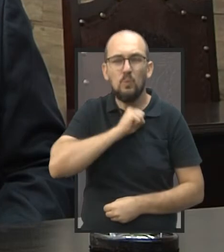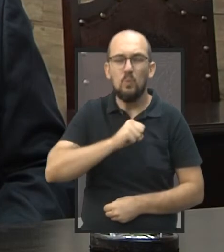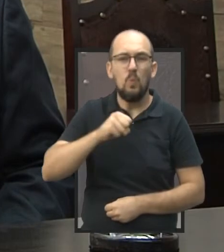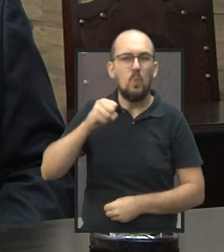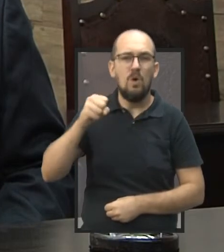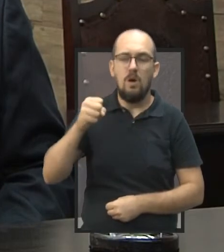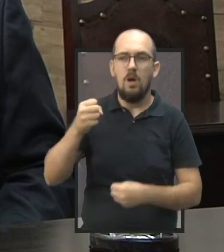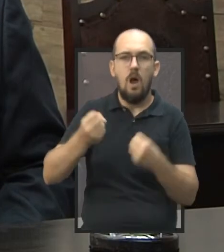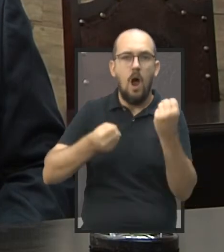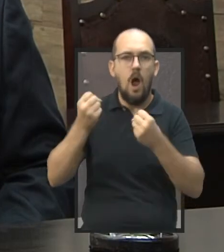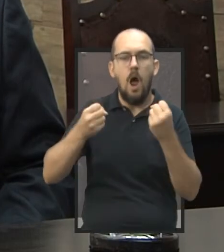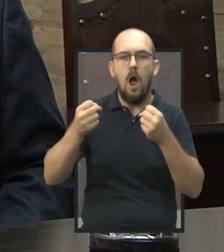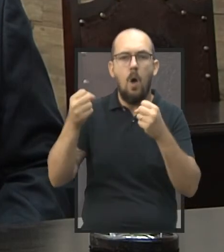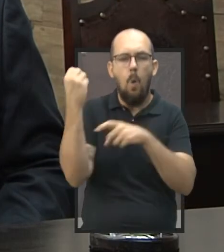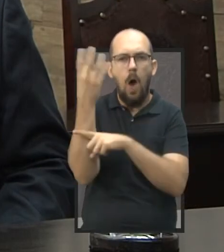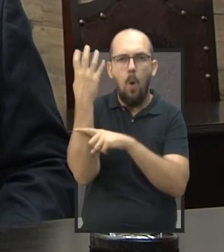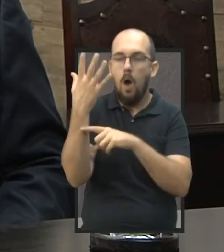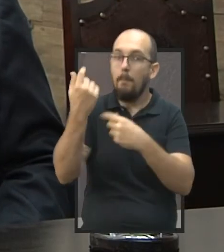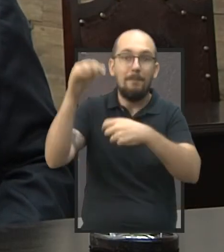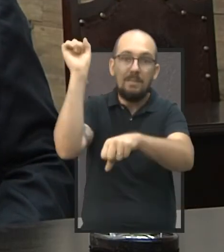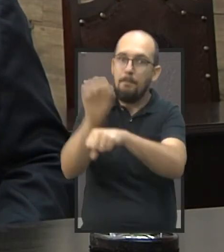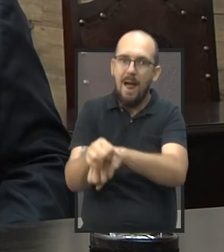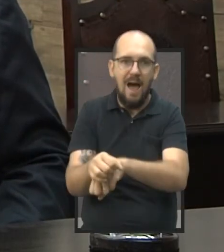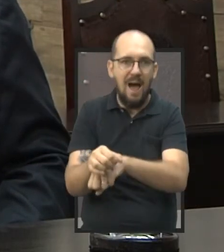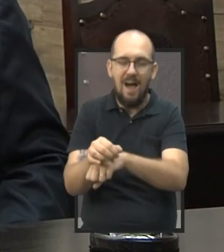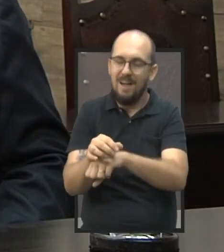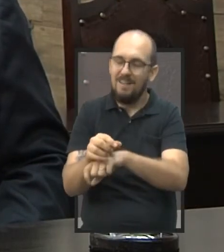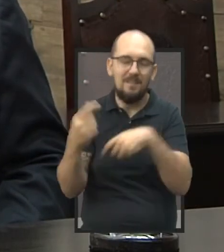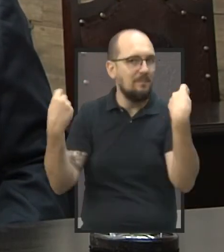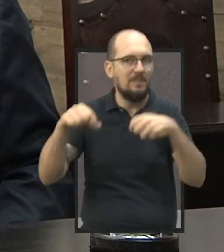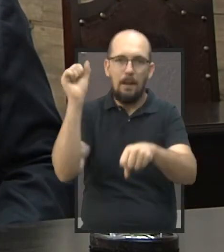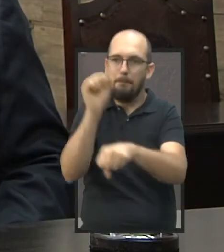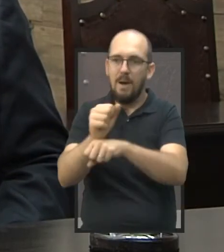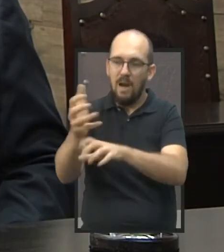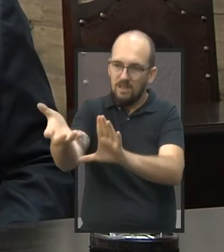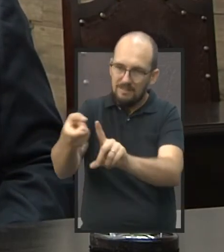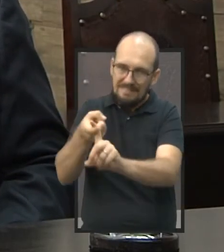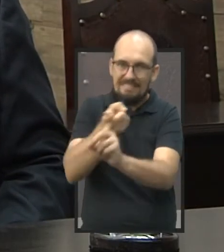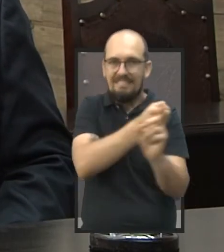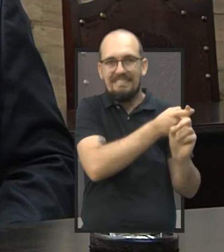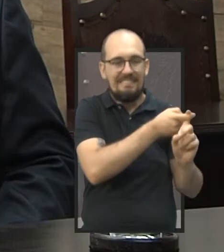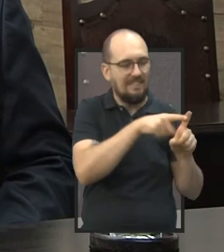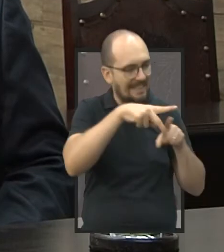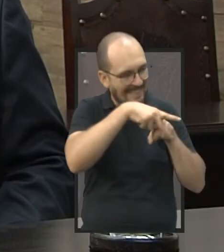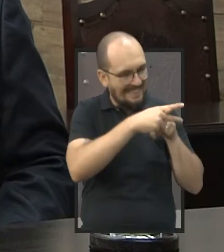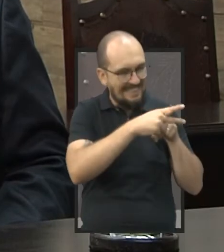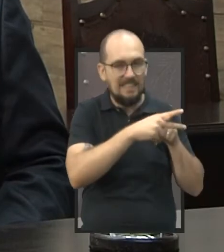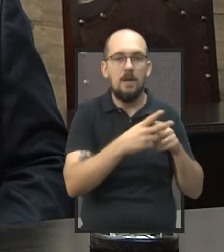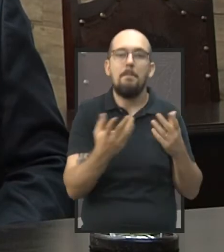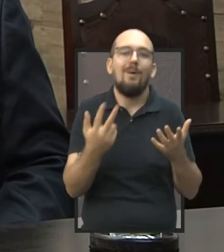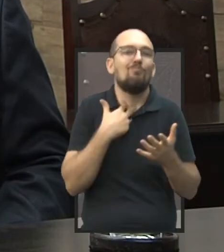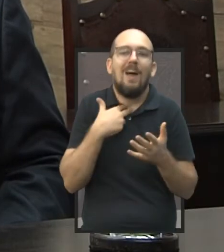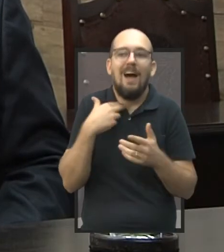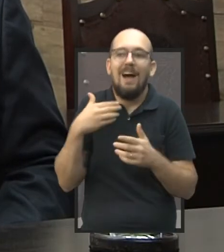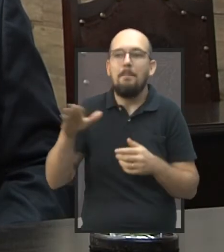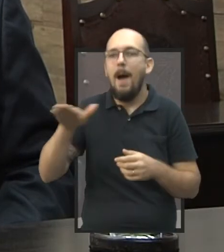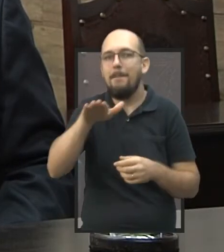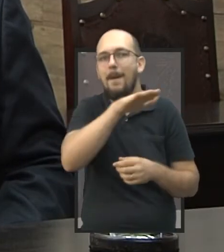que precisam de uma... Precisam parar. Se for analisar, precisa tirá-la de circulação. Só que atualmente nós temos,